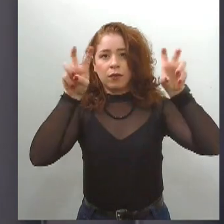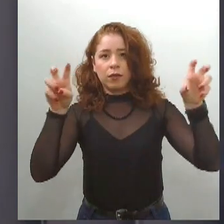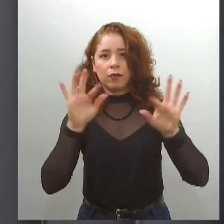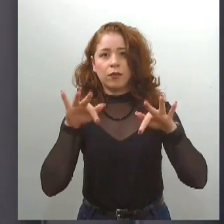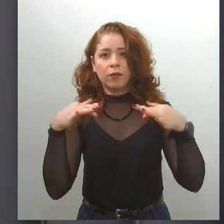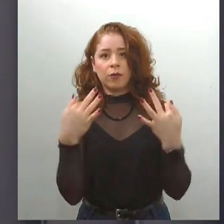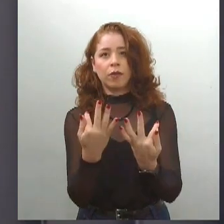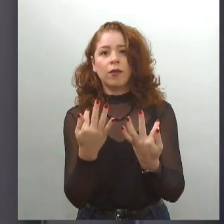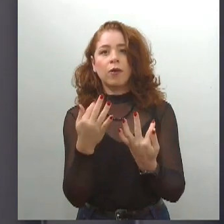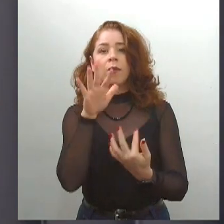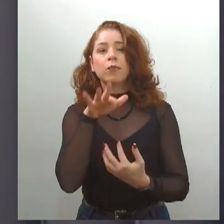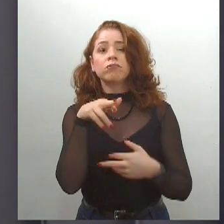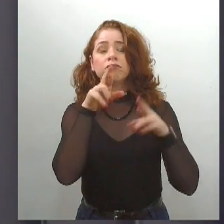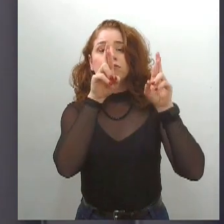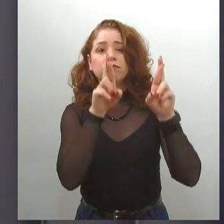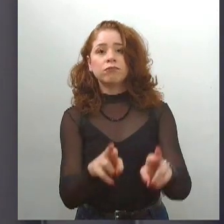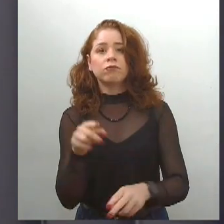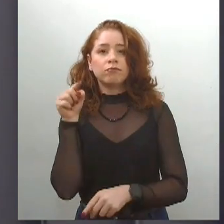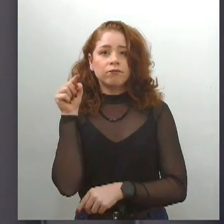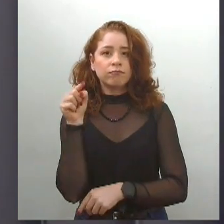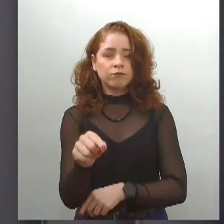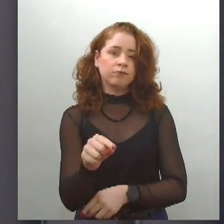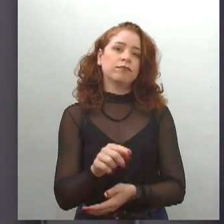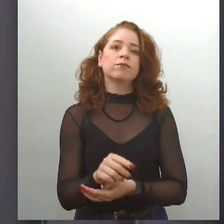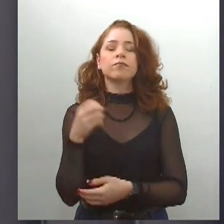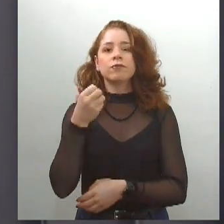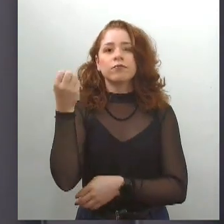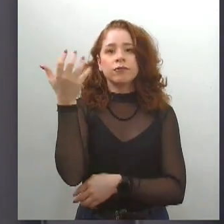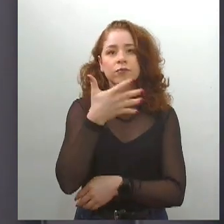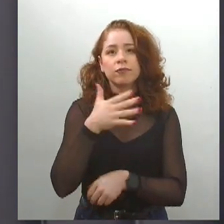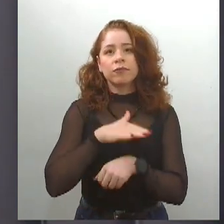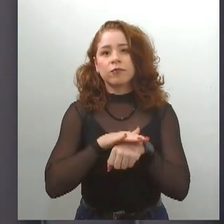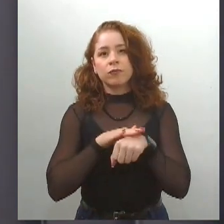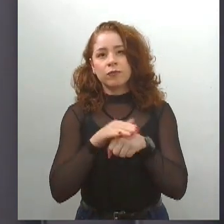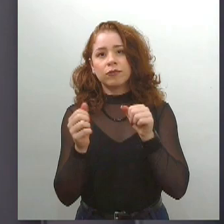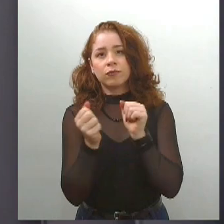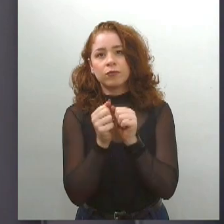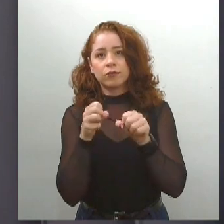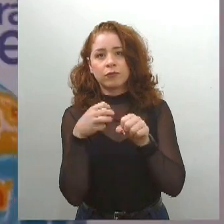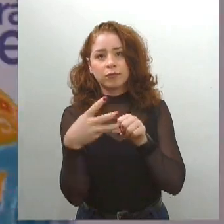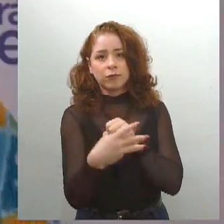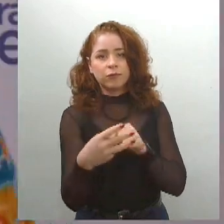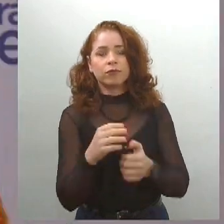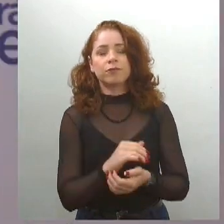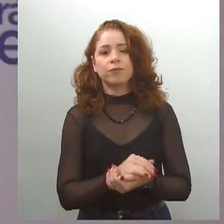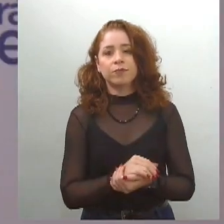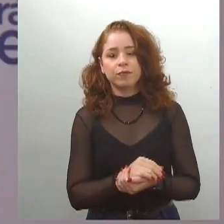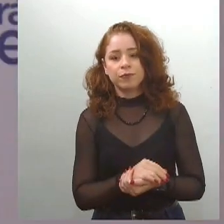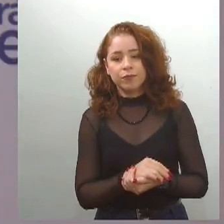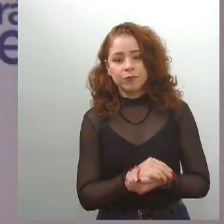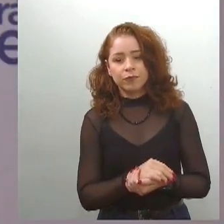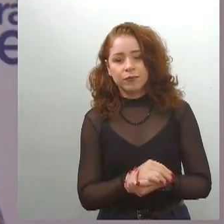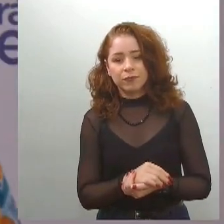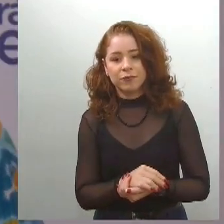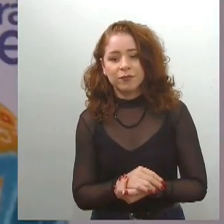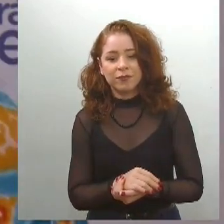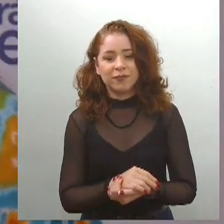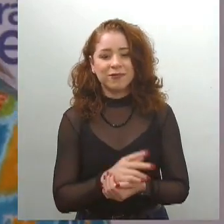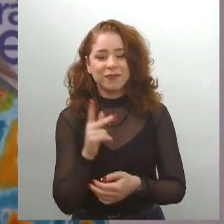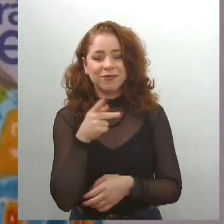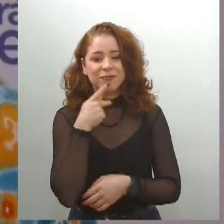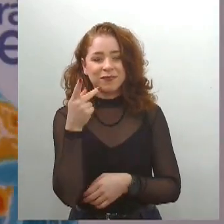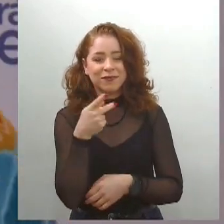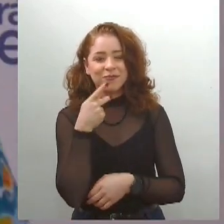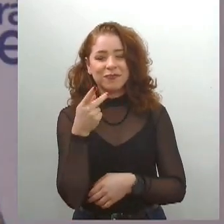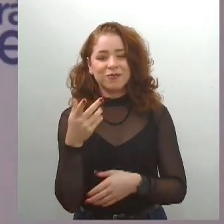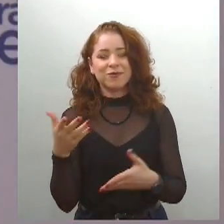a deputada estadual Lindo da Brasil falou com a nossa equipe sobre a Parada. Acompanhe. Para falar, né, sobre a população